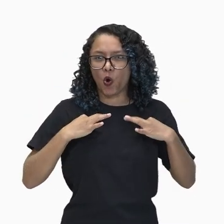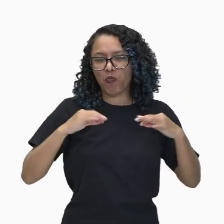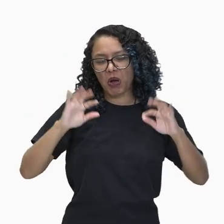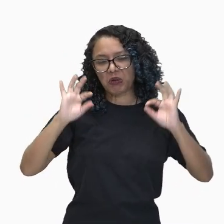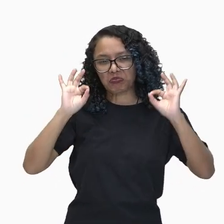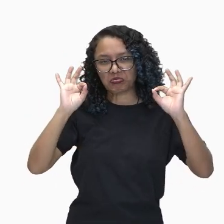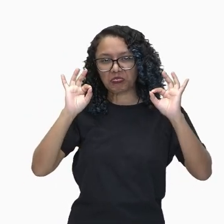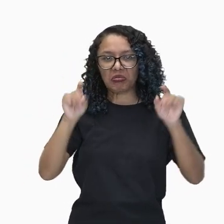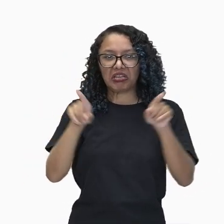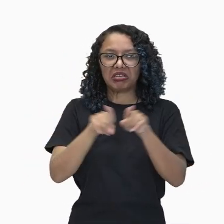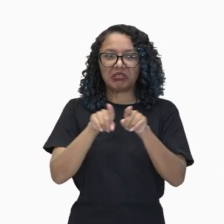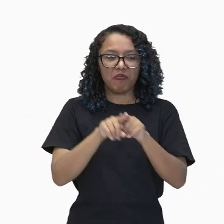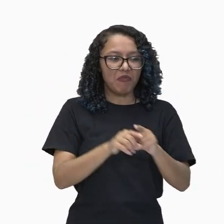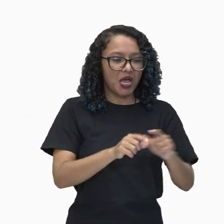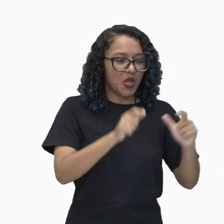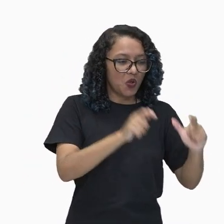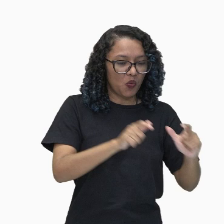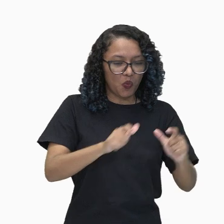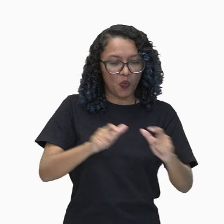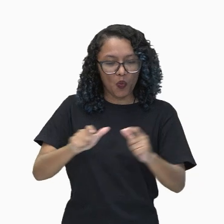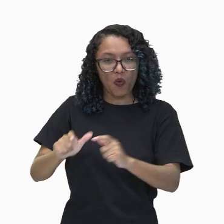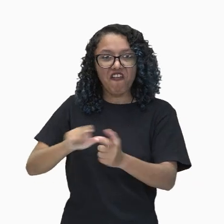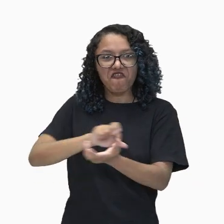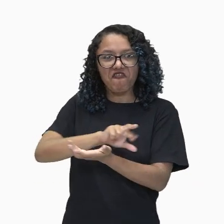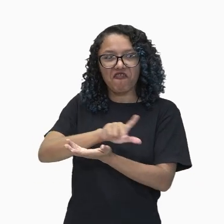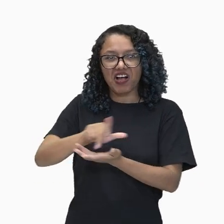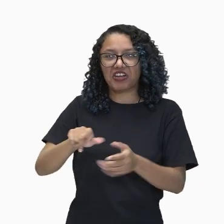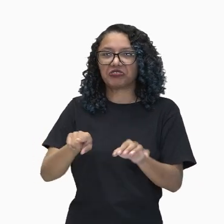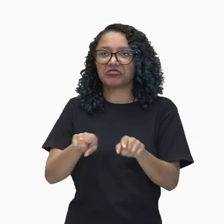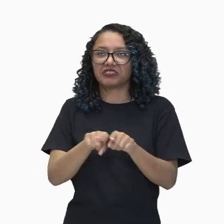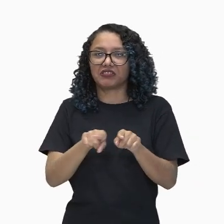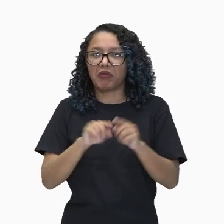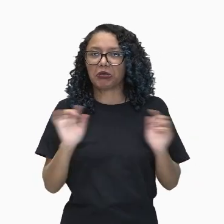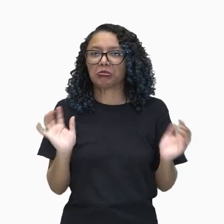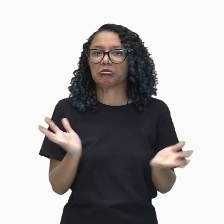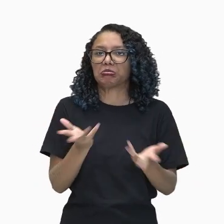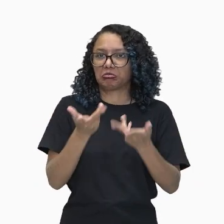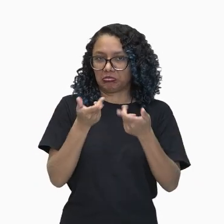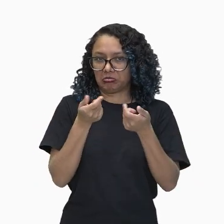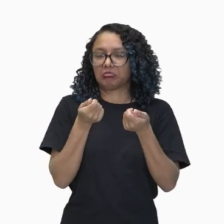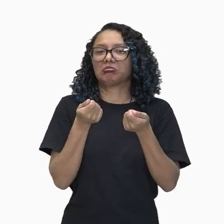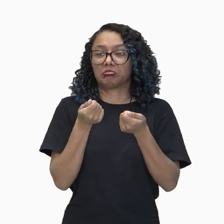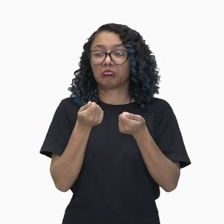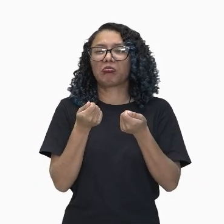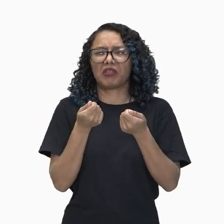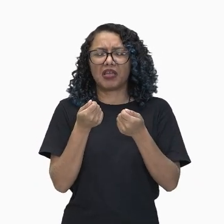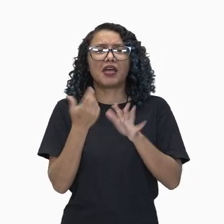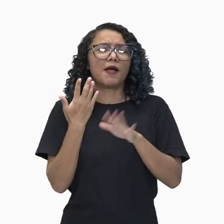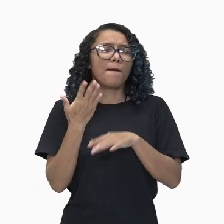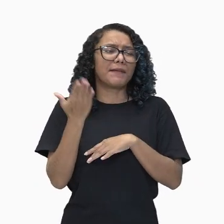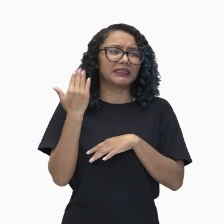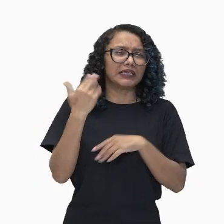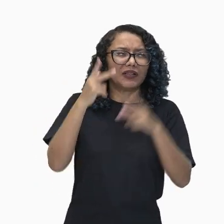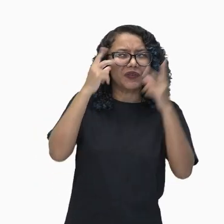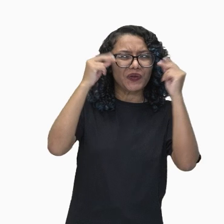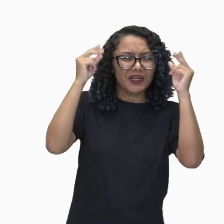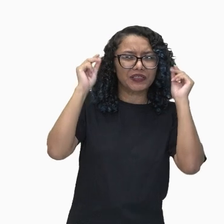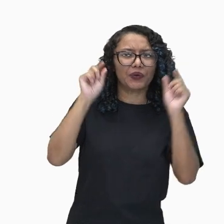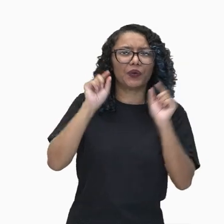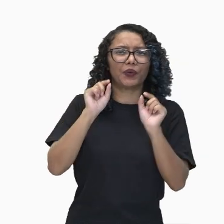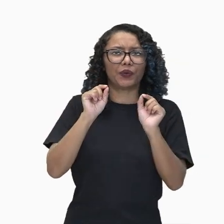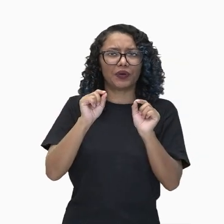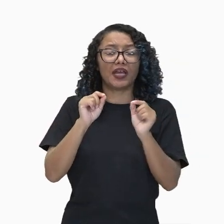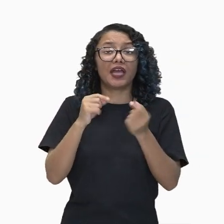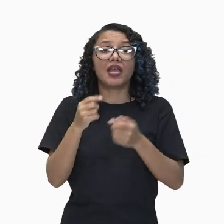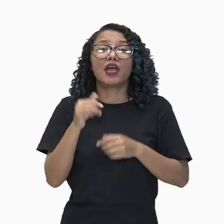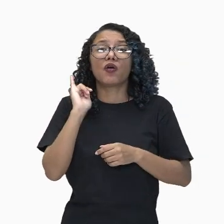e sofisticação. Geralmente, lá na Grécia Antiga, falava-se das histórias dos